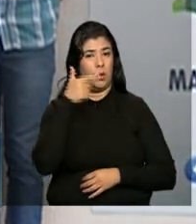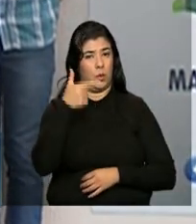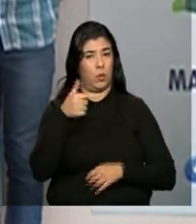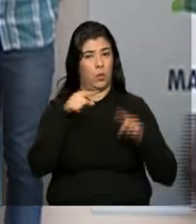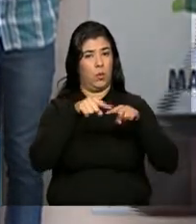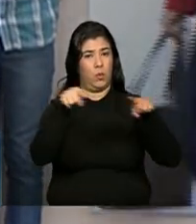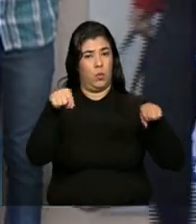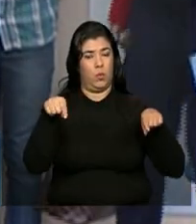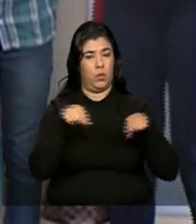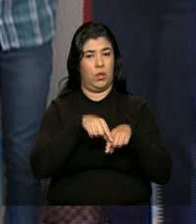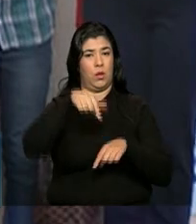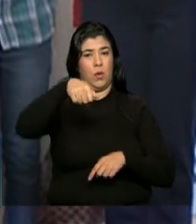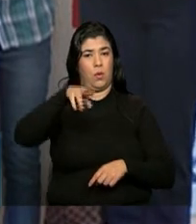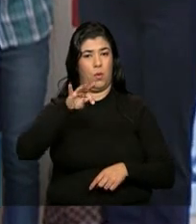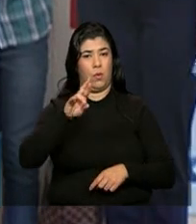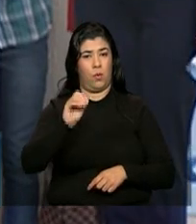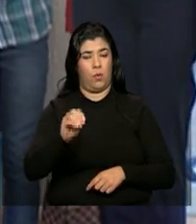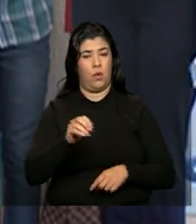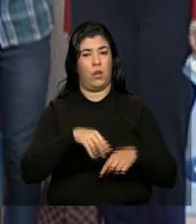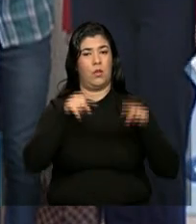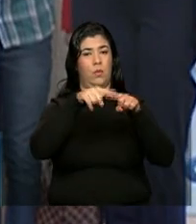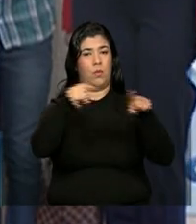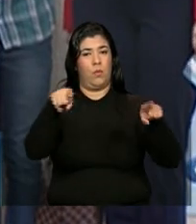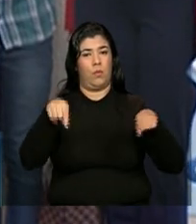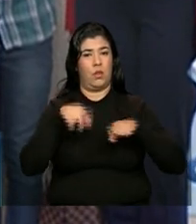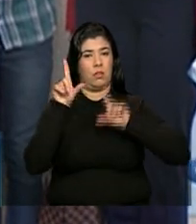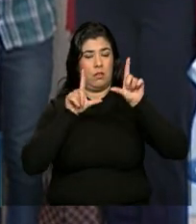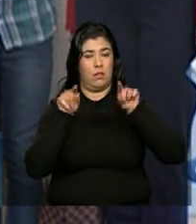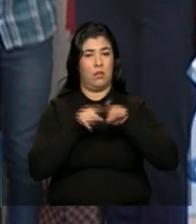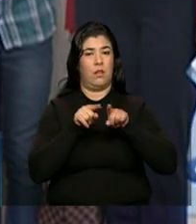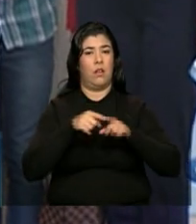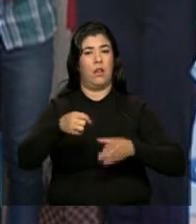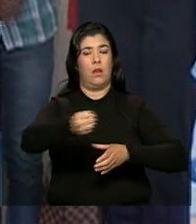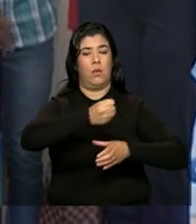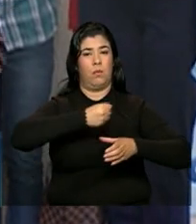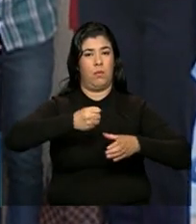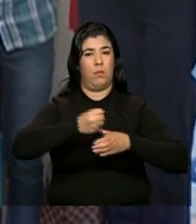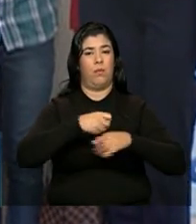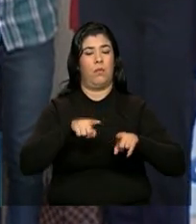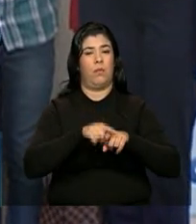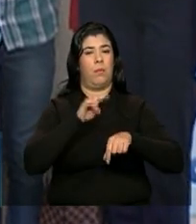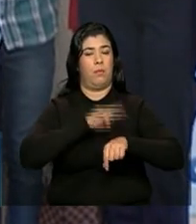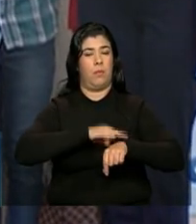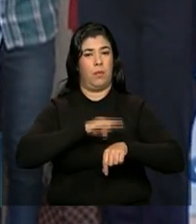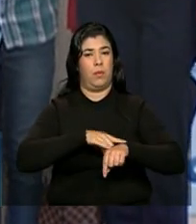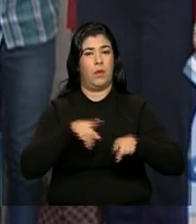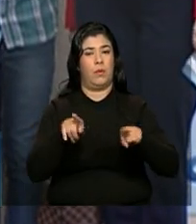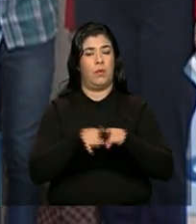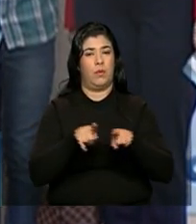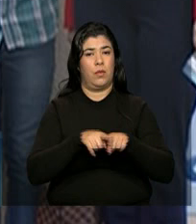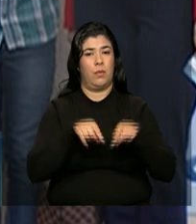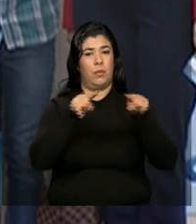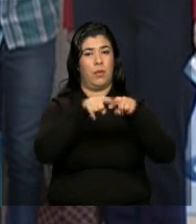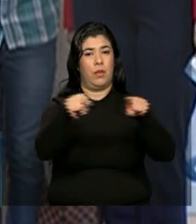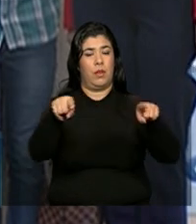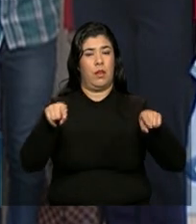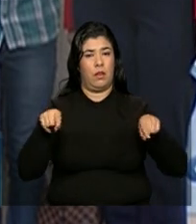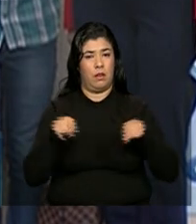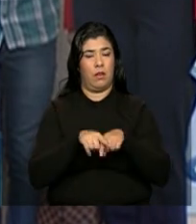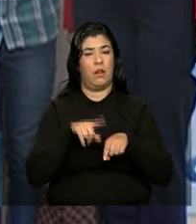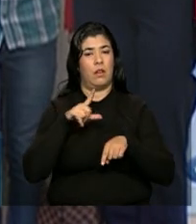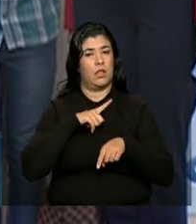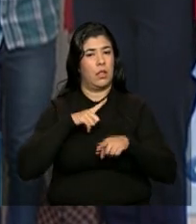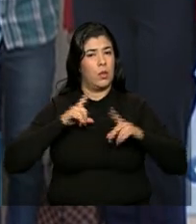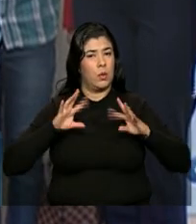sala, banheiro, cozinha, área de serviço, todas com piso cerâmico em